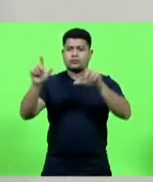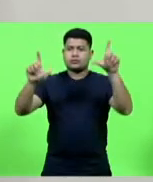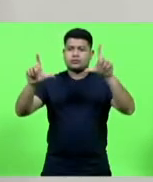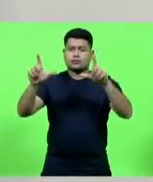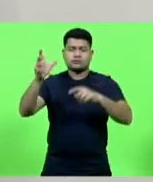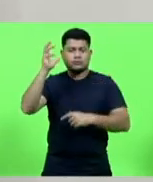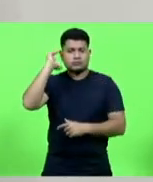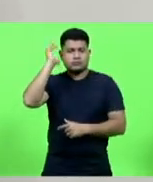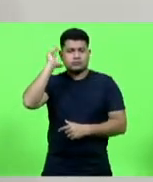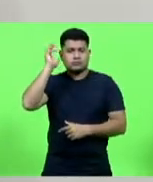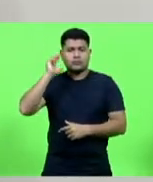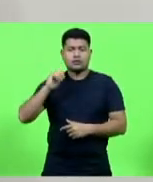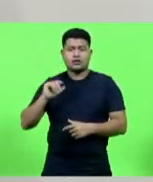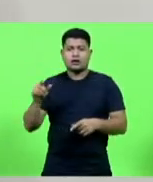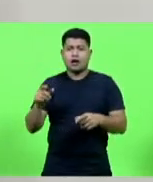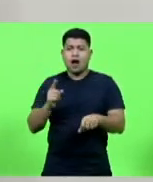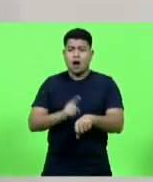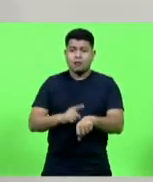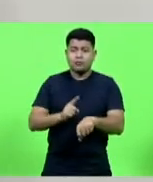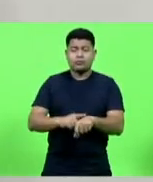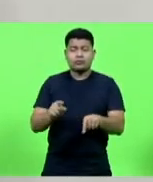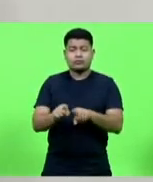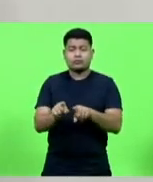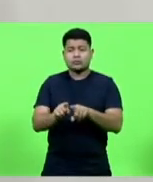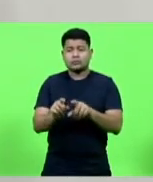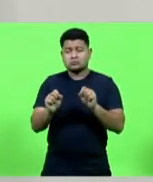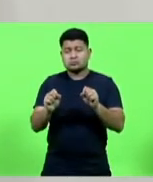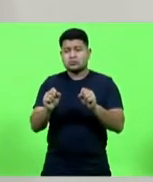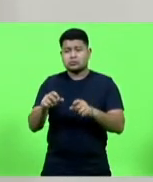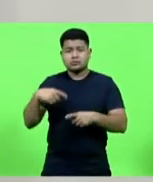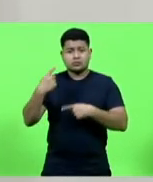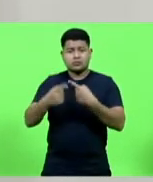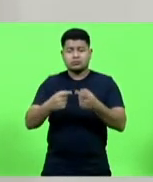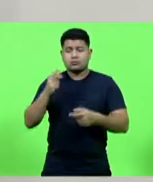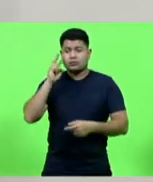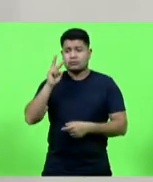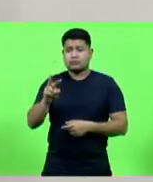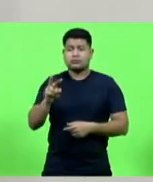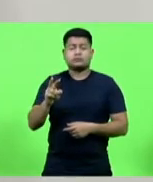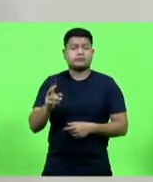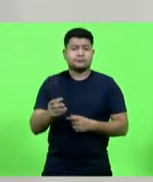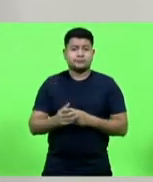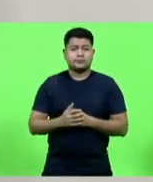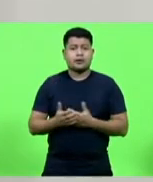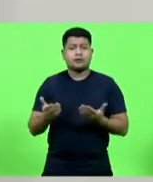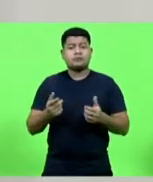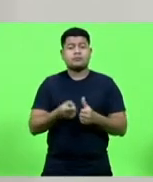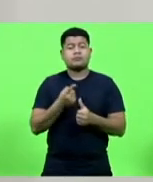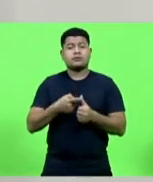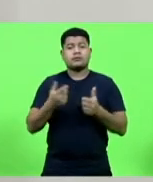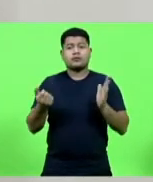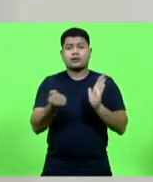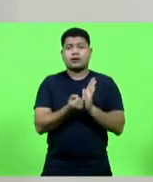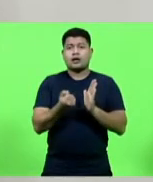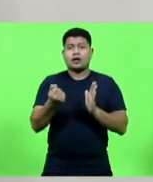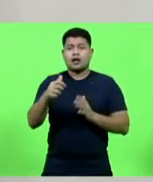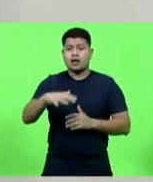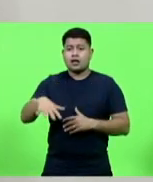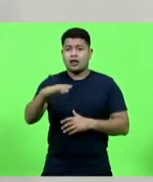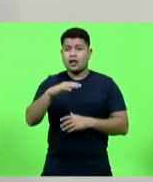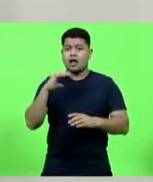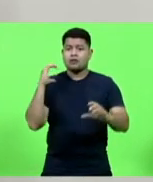em momentos futuros. Senhor presidente, primeiramente, eu quero fazer aqui um registro da área de comunicação da